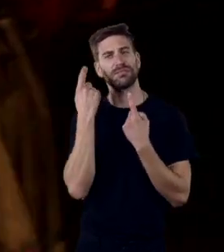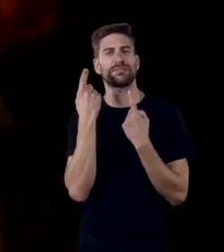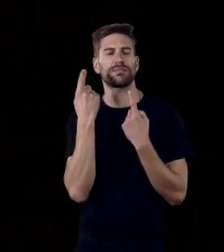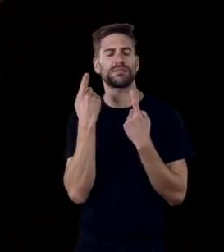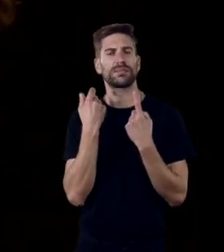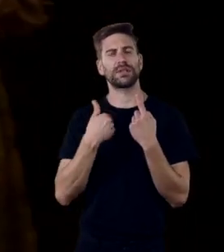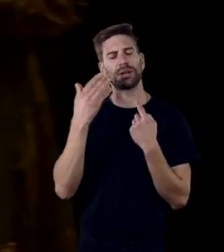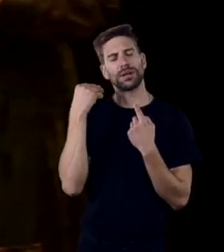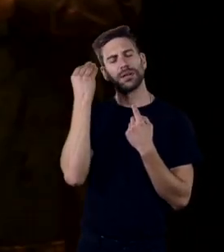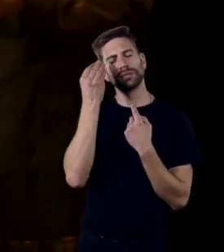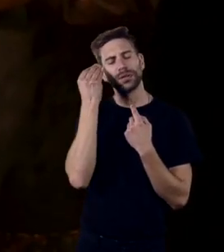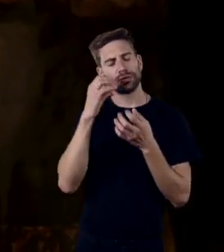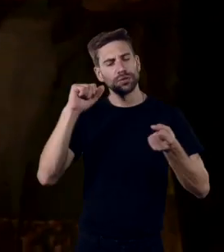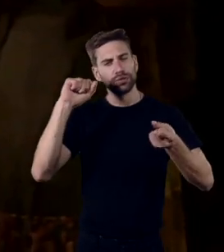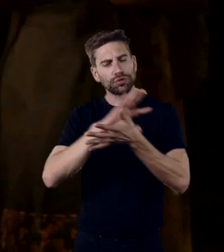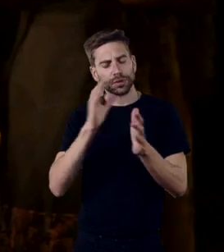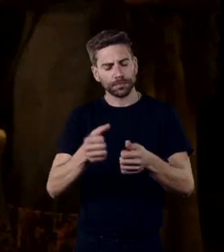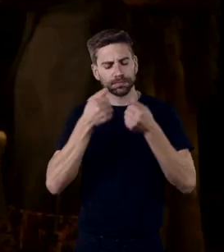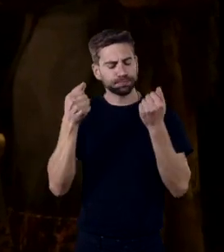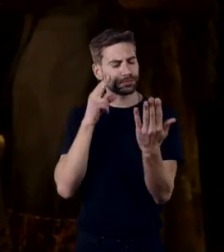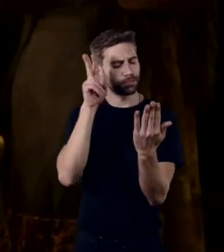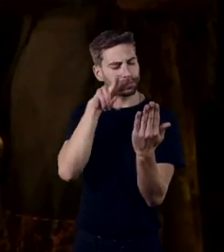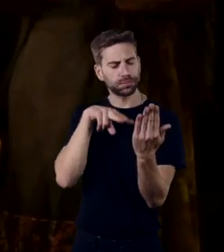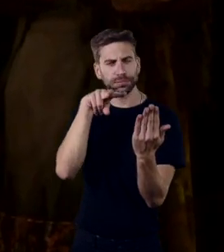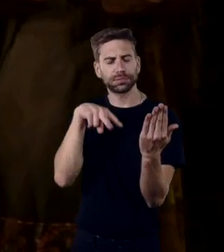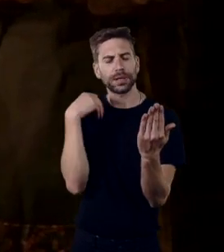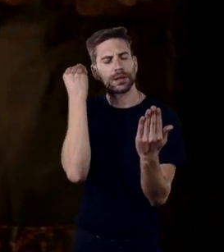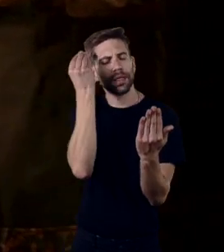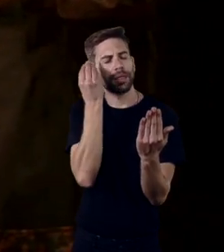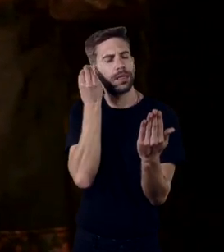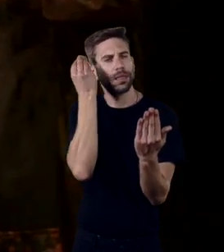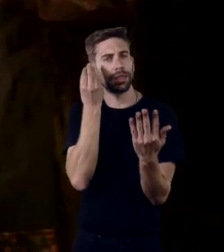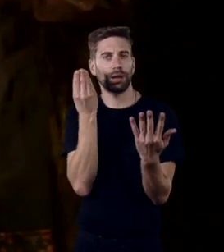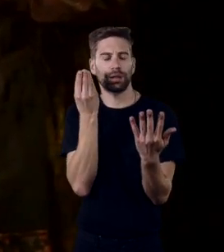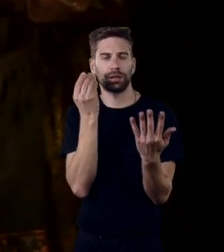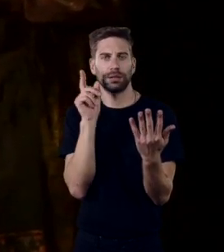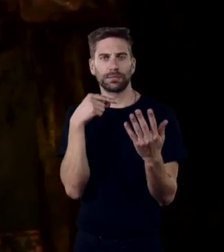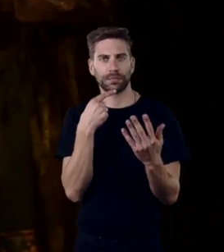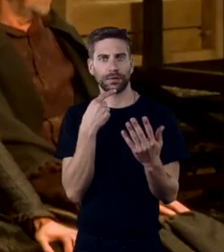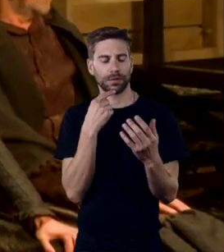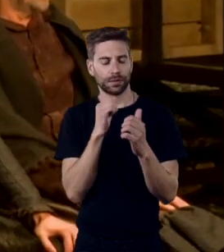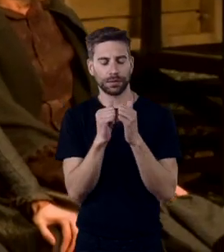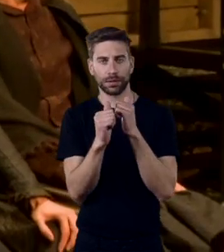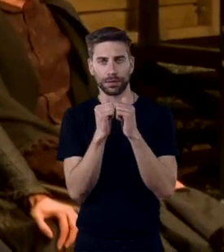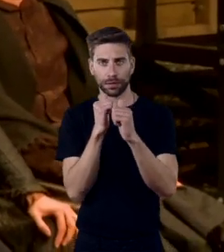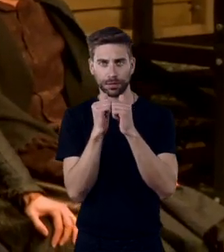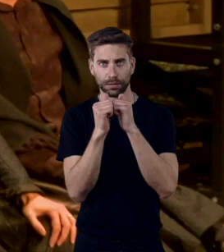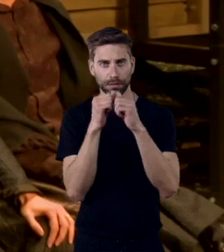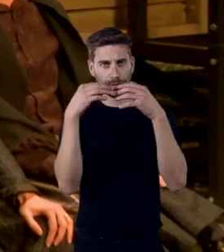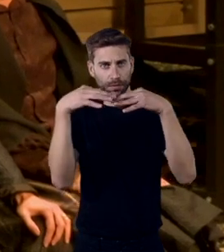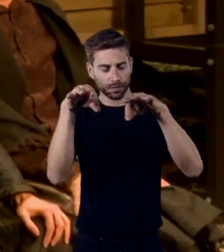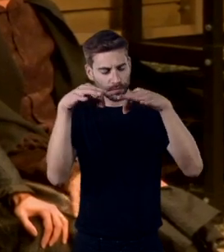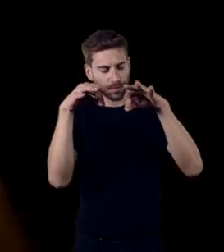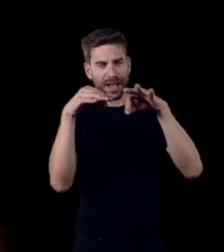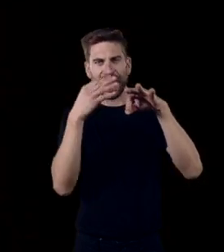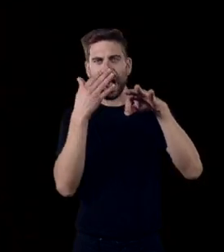de ler um bom jornal em papel. O cheiro, a textura. Mas depois apercebi-me que em papel parece tudo mais